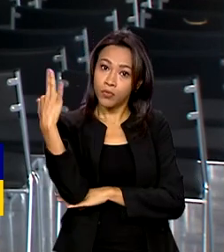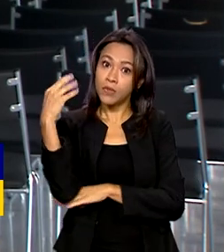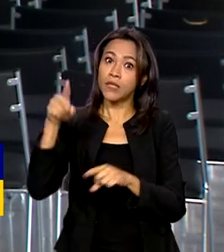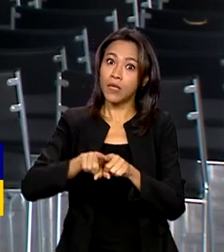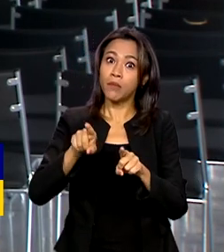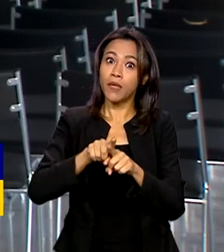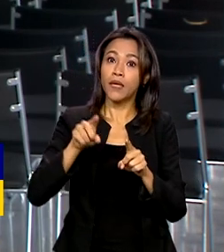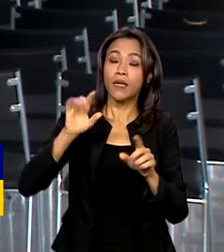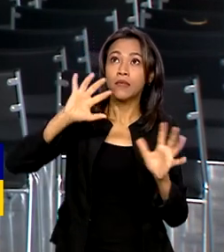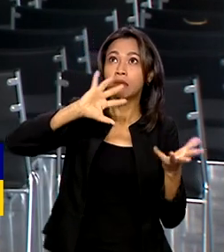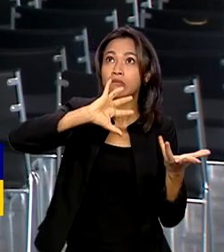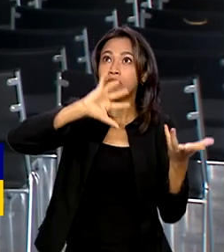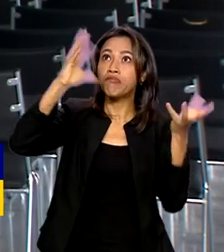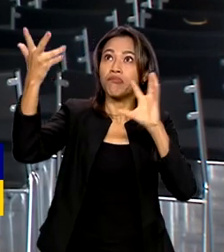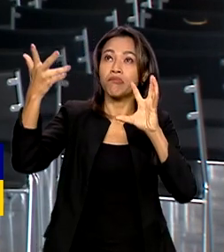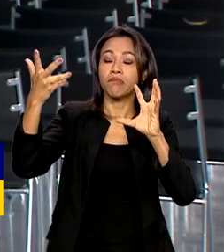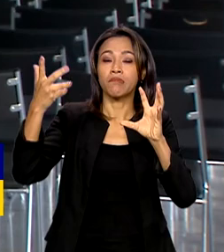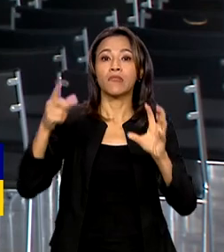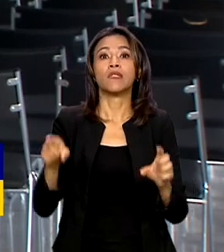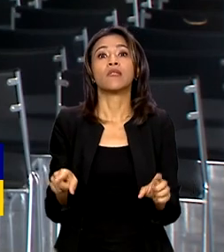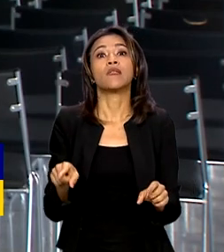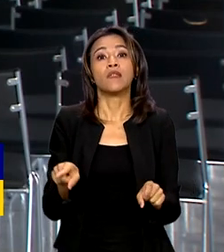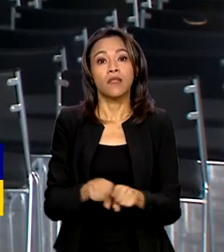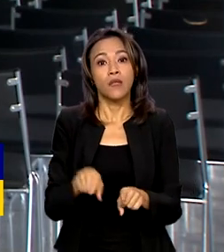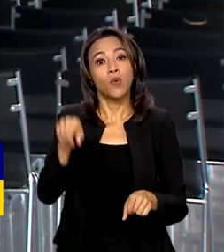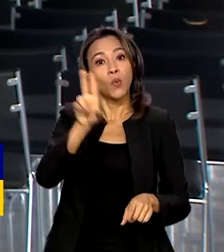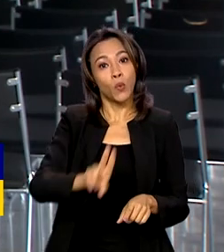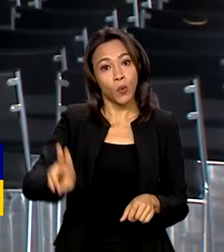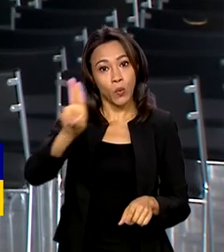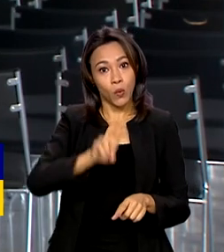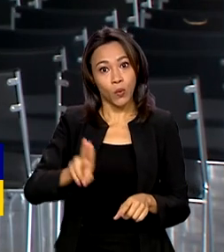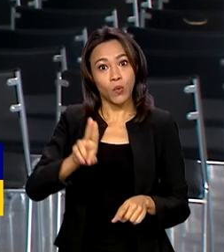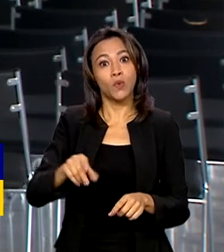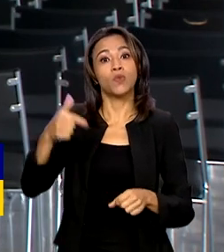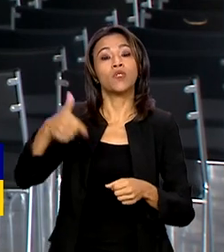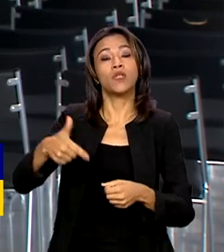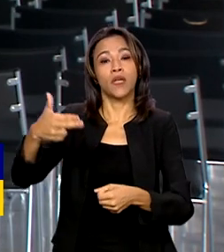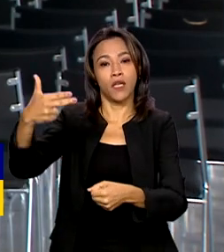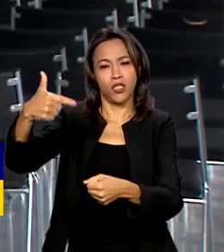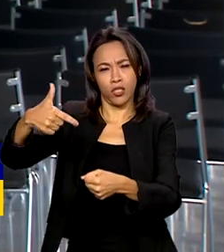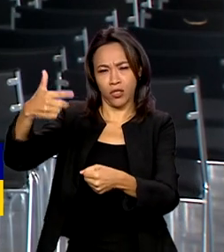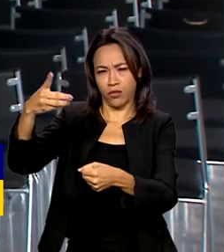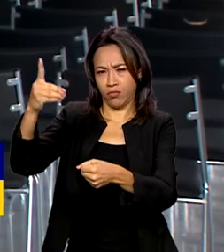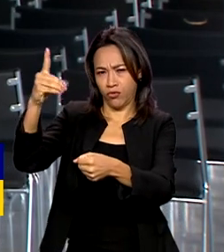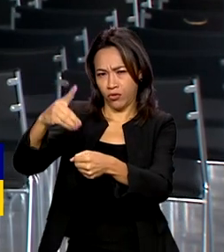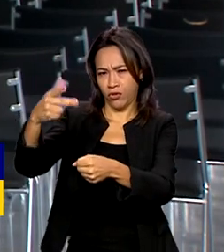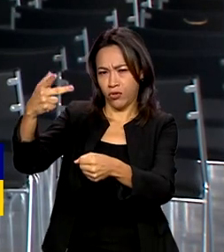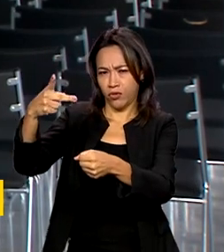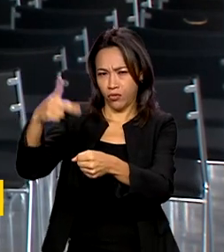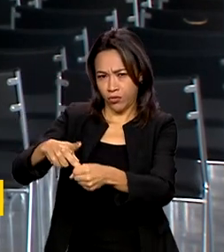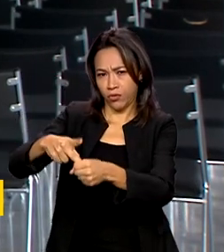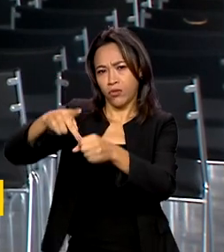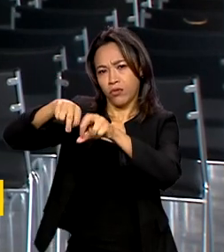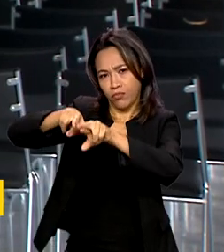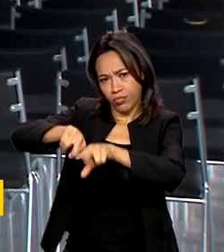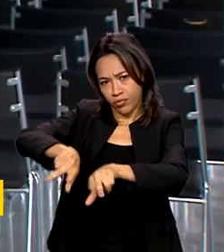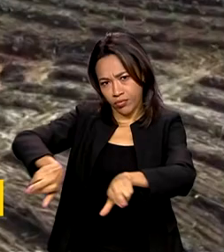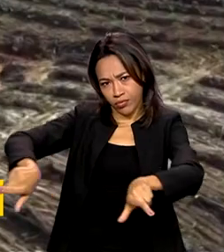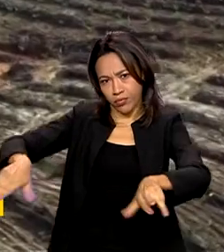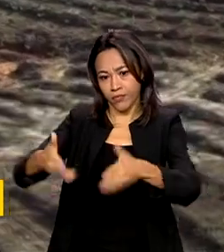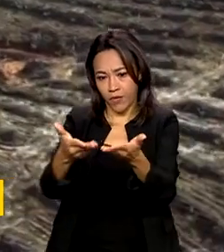climáticas e o uso desenfreado dos combustíveis fósseis. Veja mais detalhes sobre esse assunto aí na reportagem.